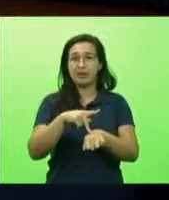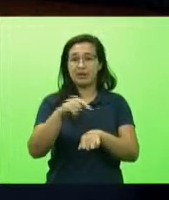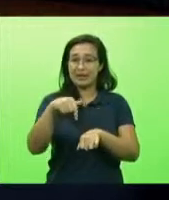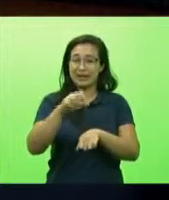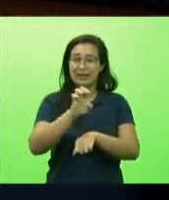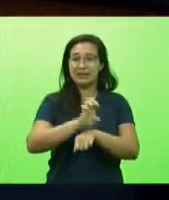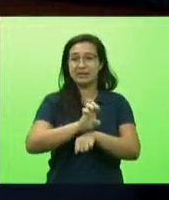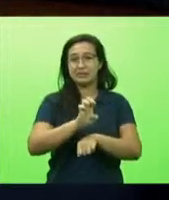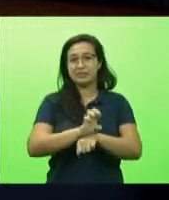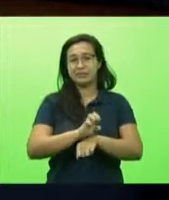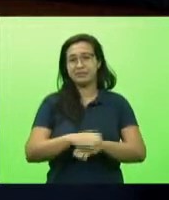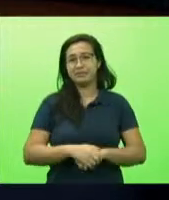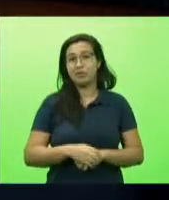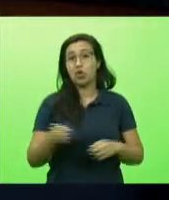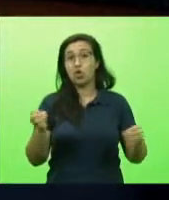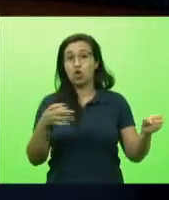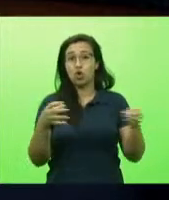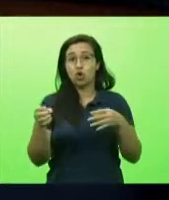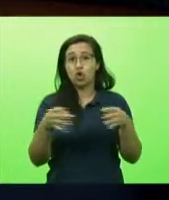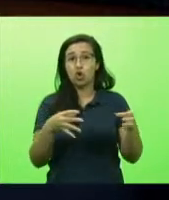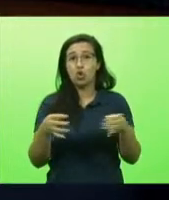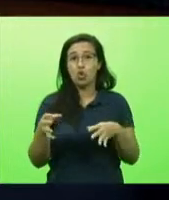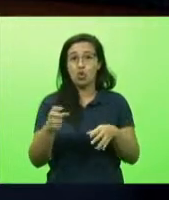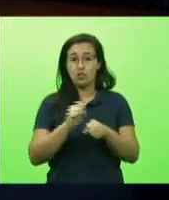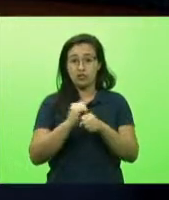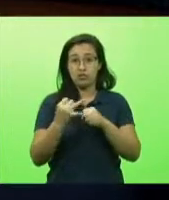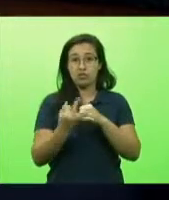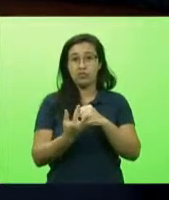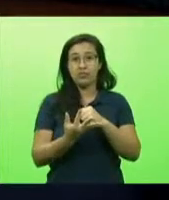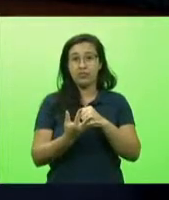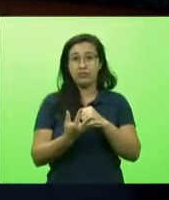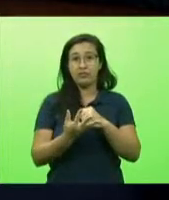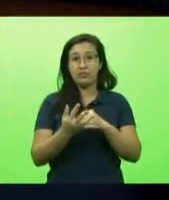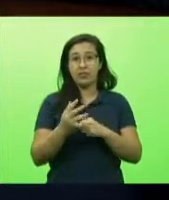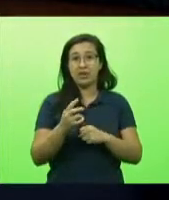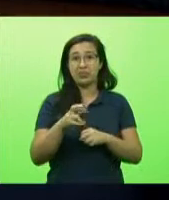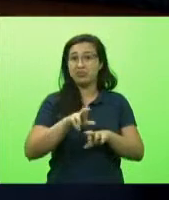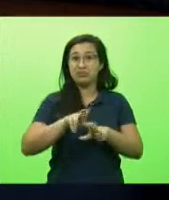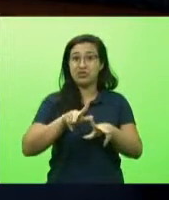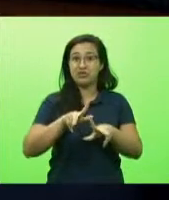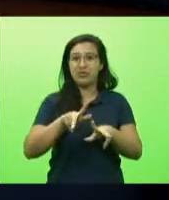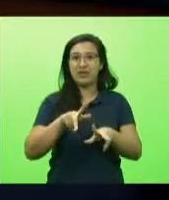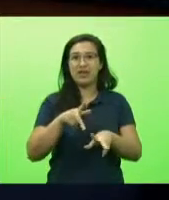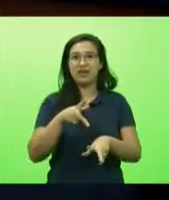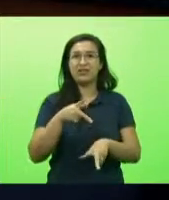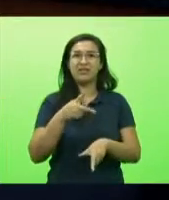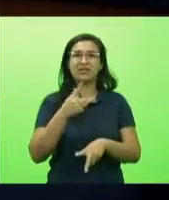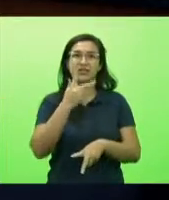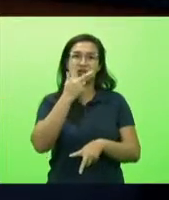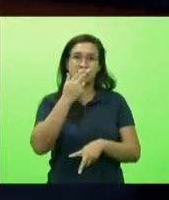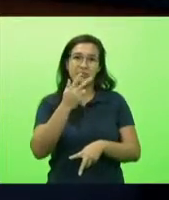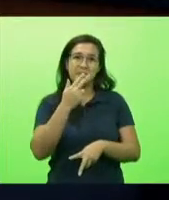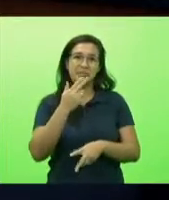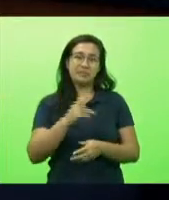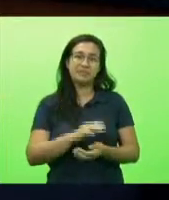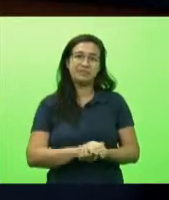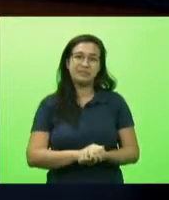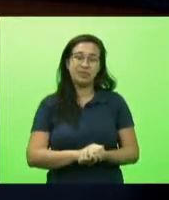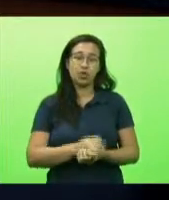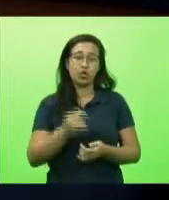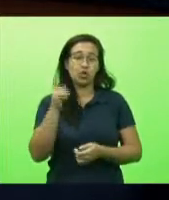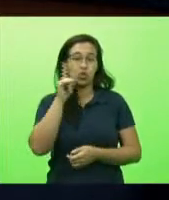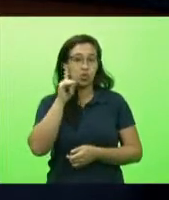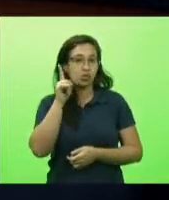também se apresentam e todos os dias a gente tem informações de novos